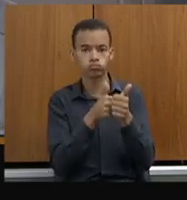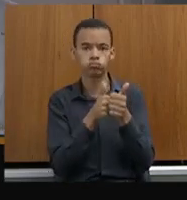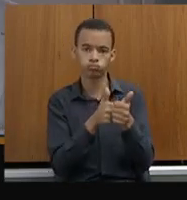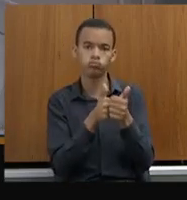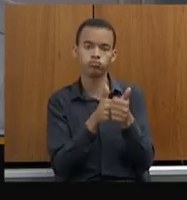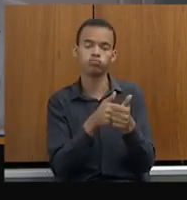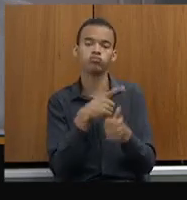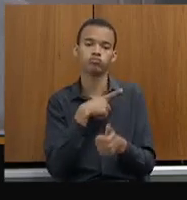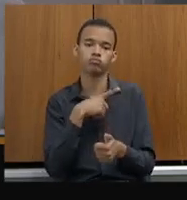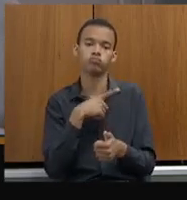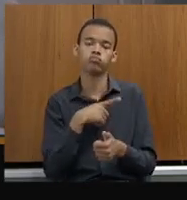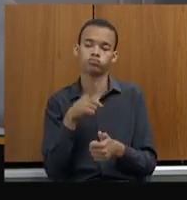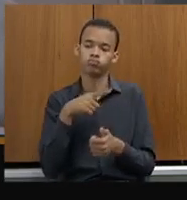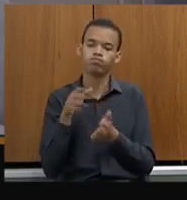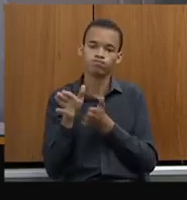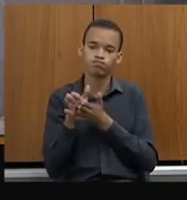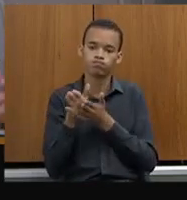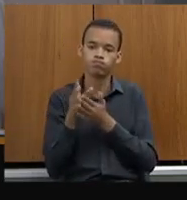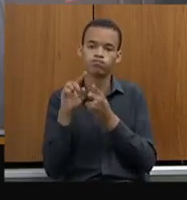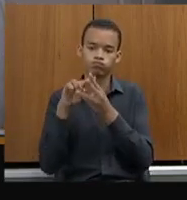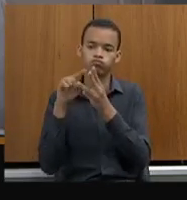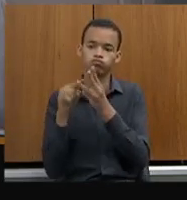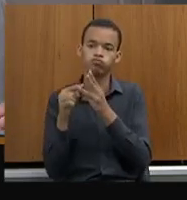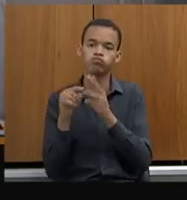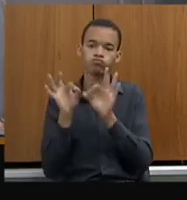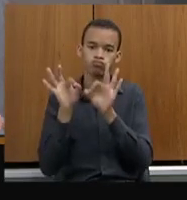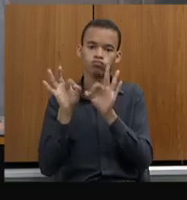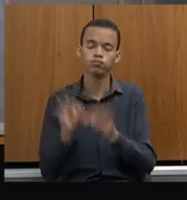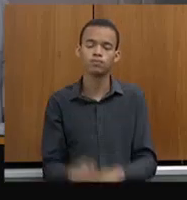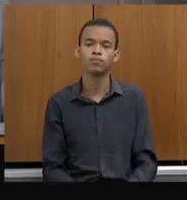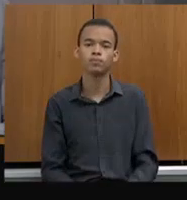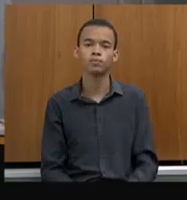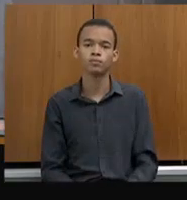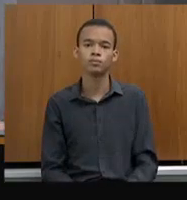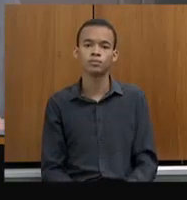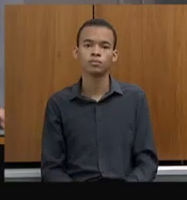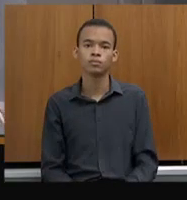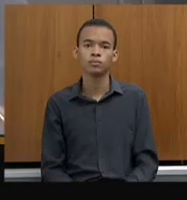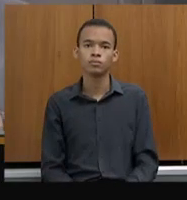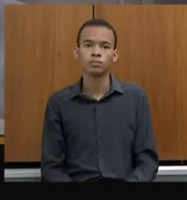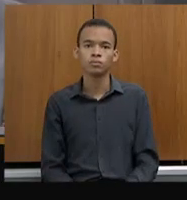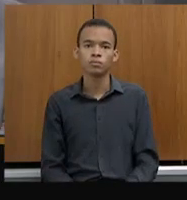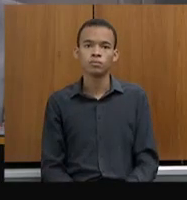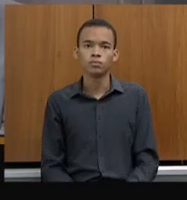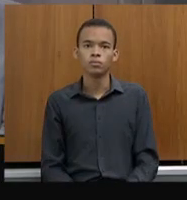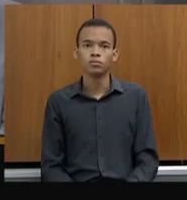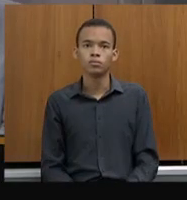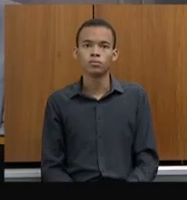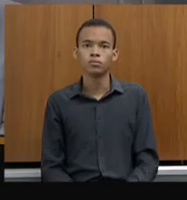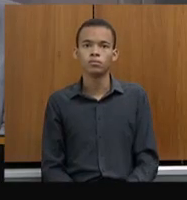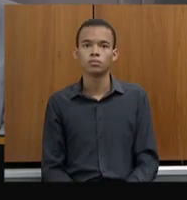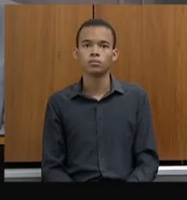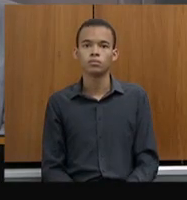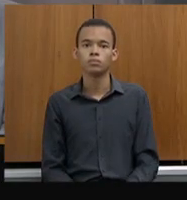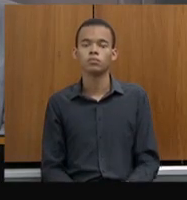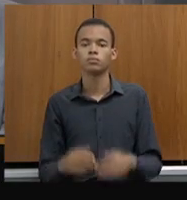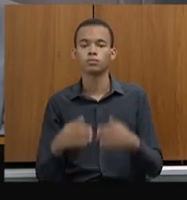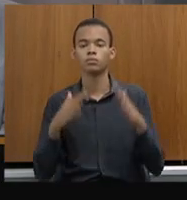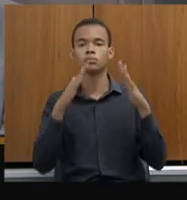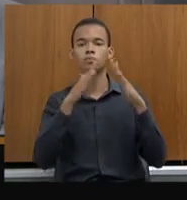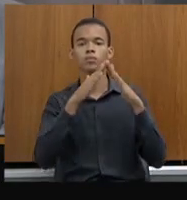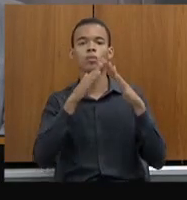nossos elogios. Pode passar? Na sequência, Casa da Mulher Mineira,